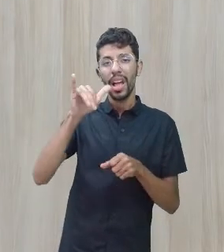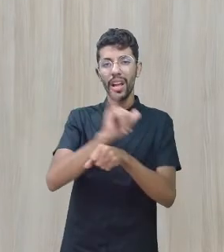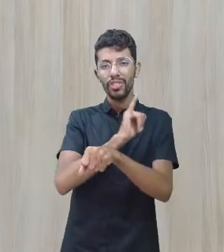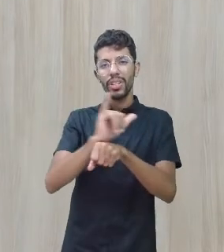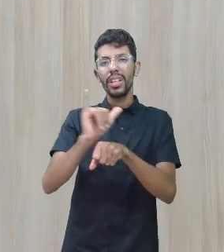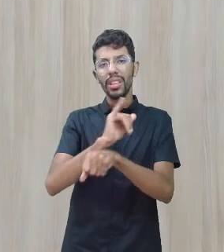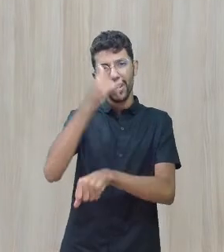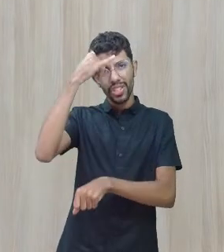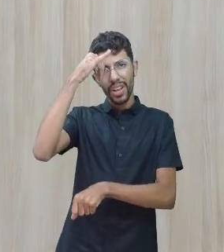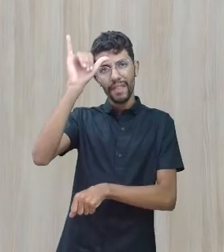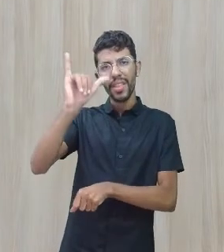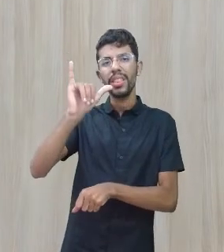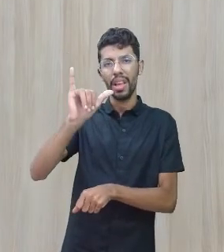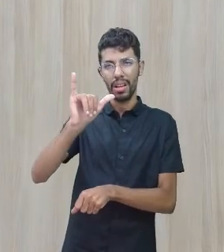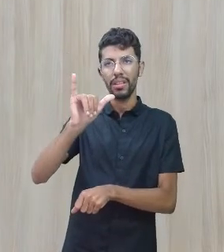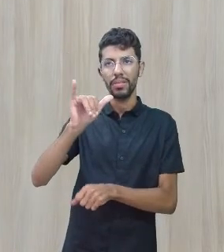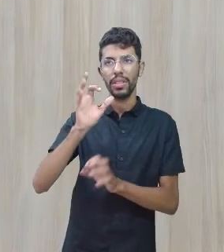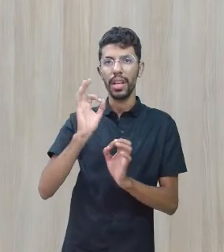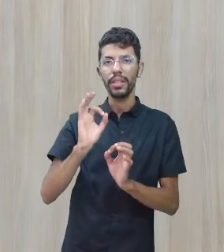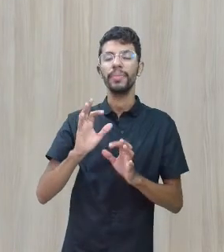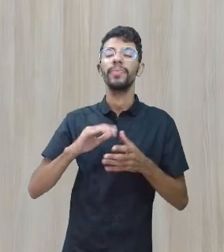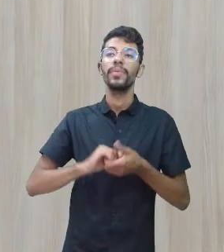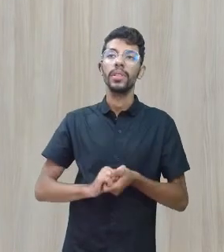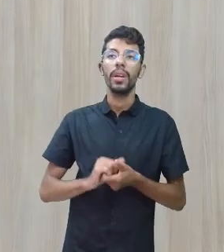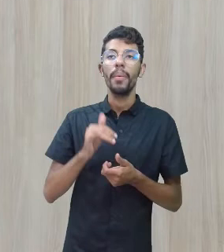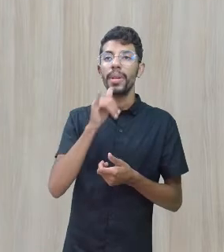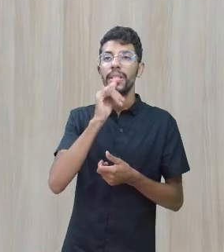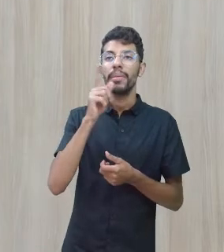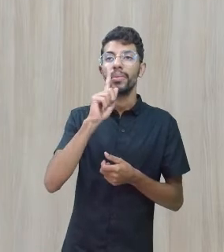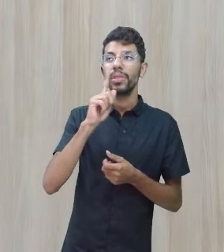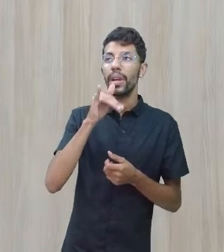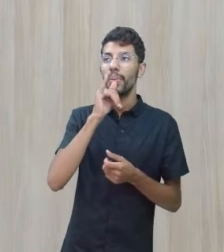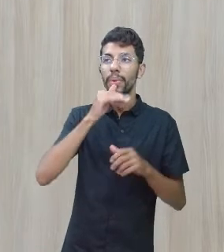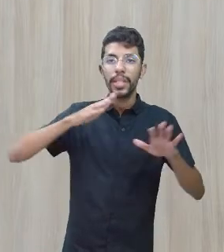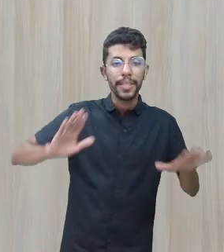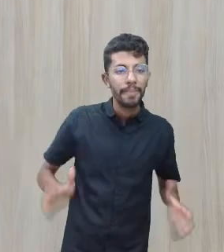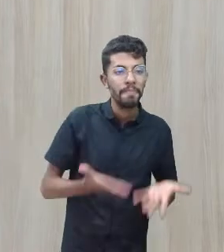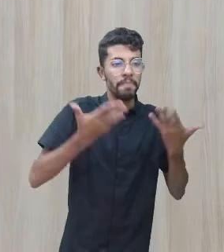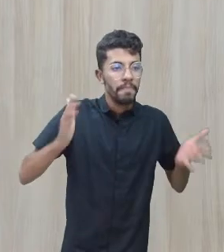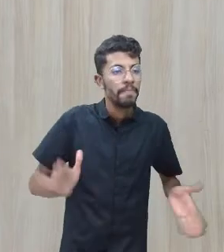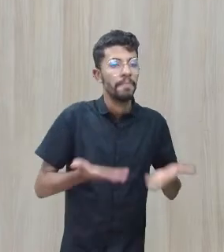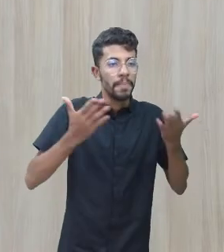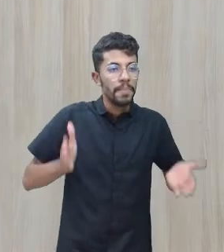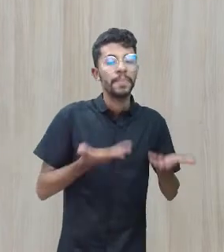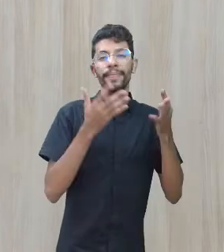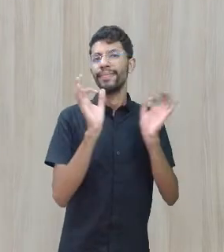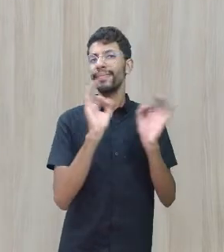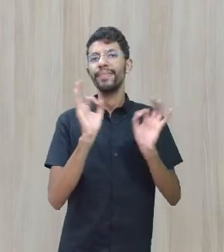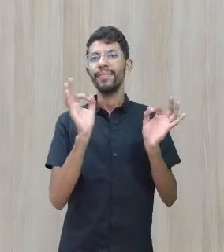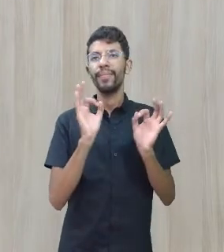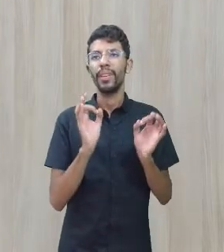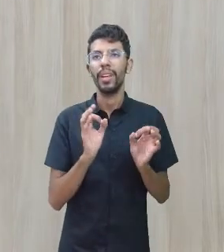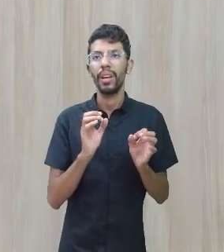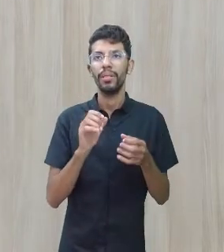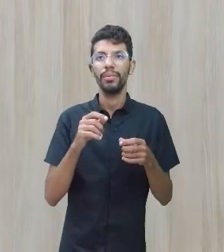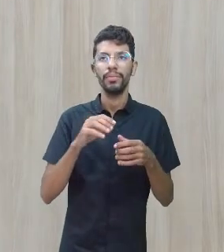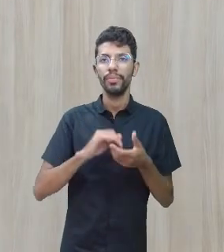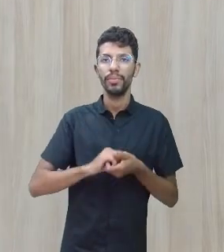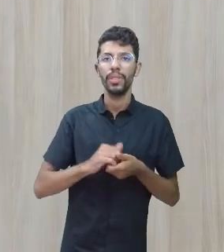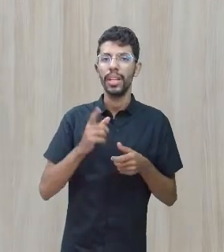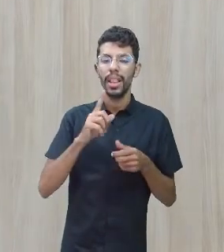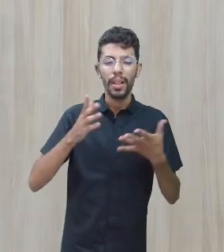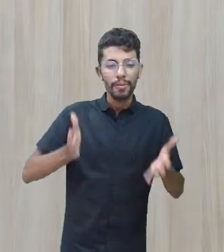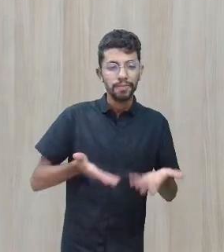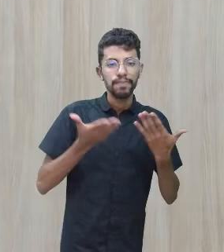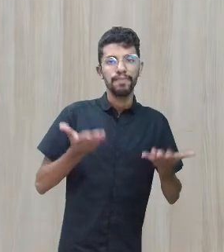de combate. Não dá audiência. Geralmente, eu digo isso. Não dá audiência para quem está fazendo